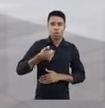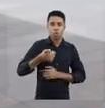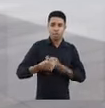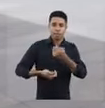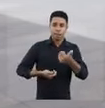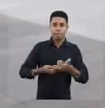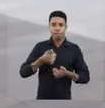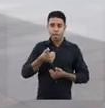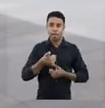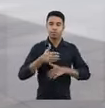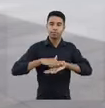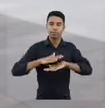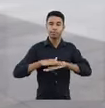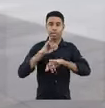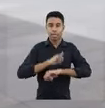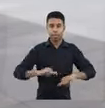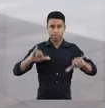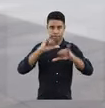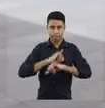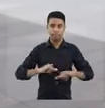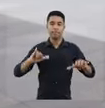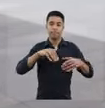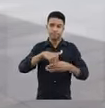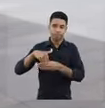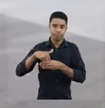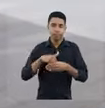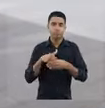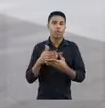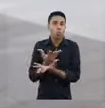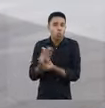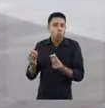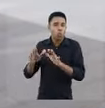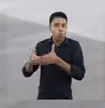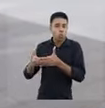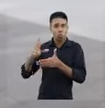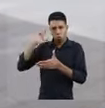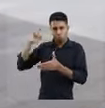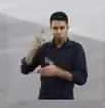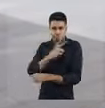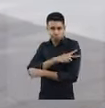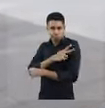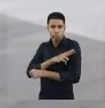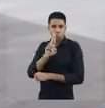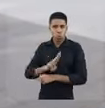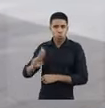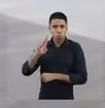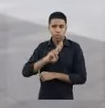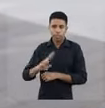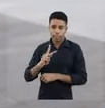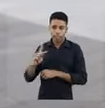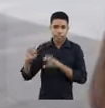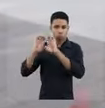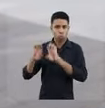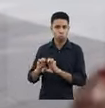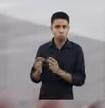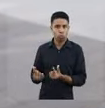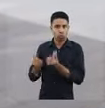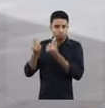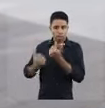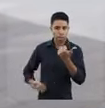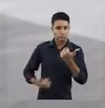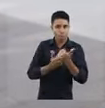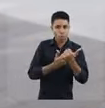privadas para campanhas eleitorais Muitos empresários acabaram usando a sua estrutura empresarial para apoiar